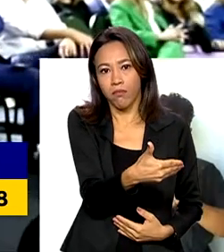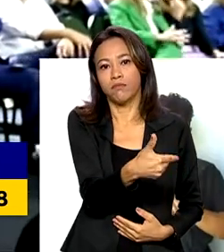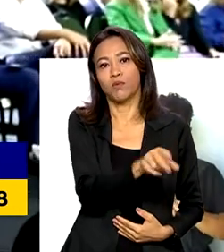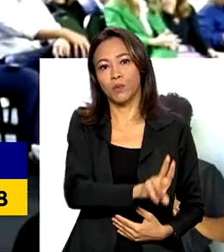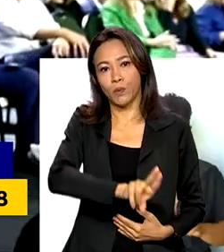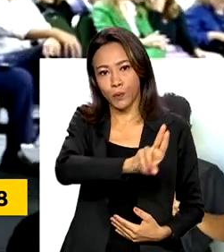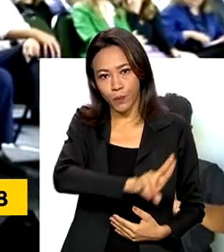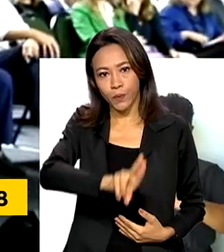recursos na educação. possamos retomar obras possamos